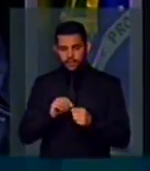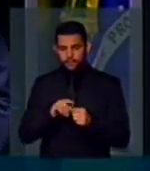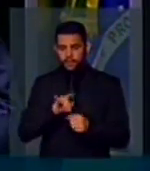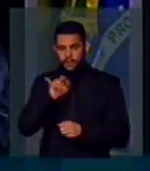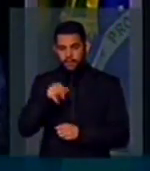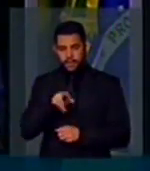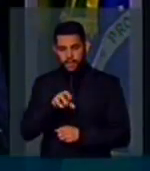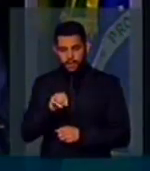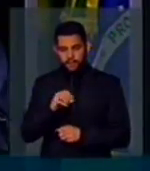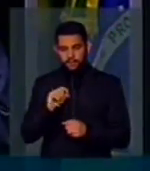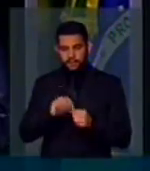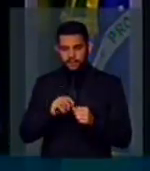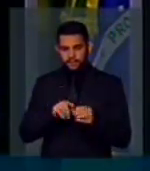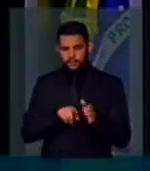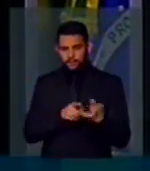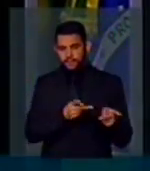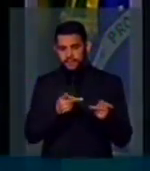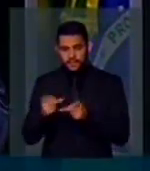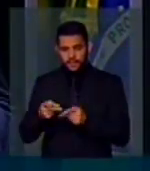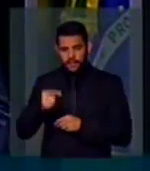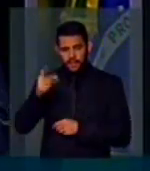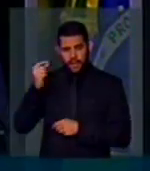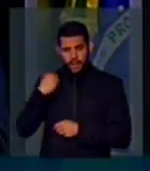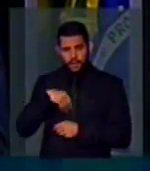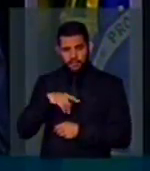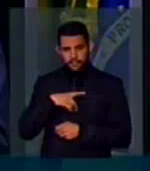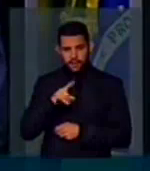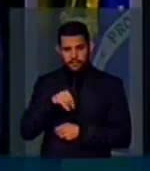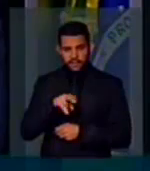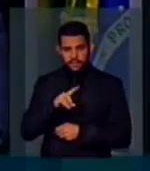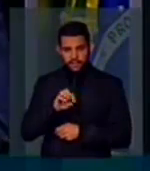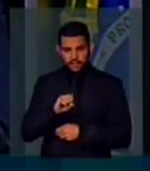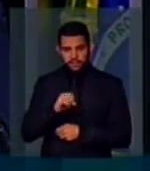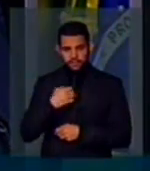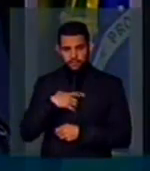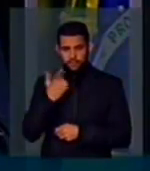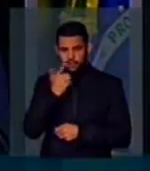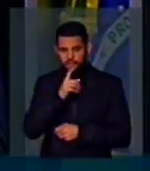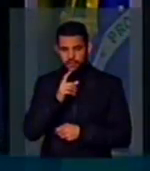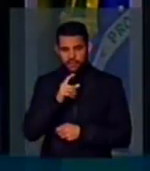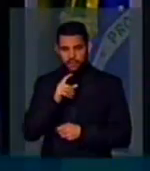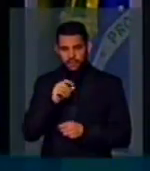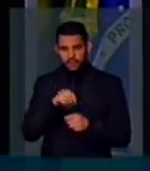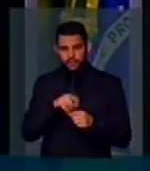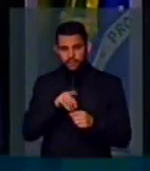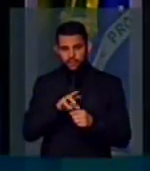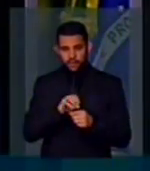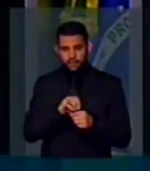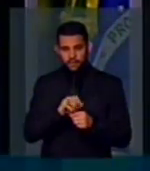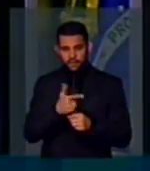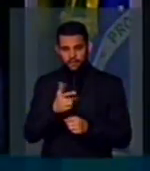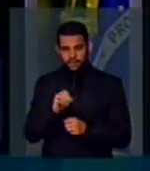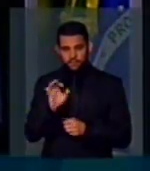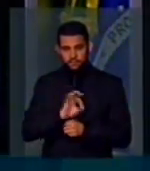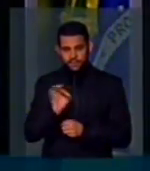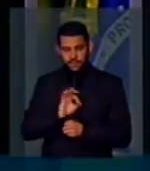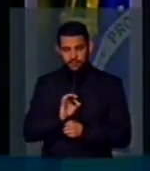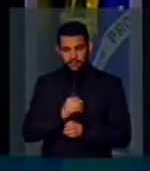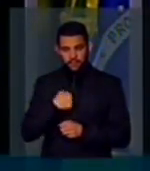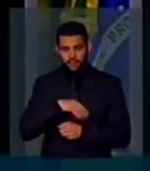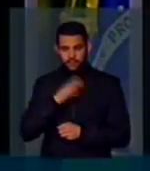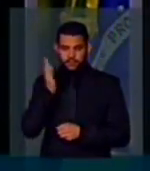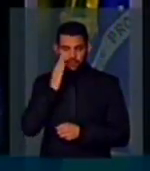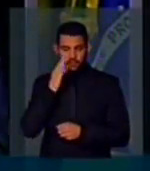Irã fazendo gestões para que, na época, Ramadinejad pudesse enriquecer urânio acima de 20% e nós